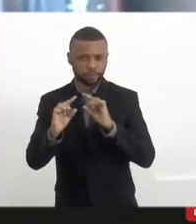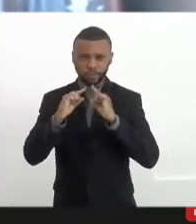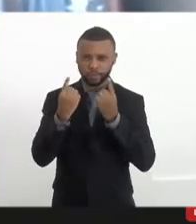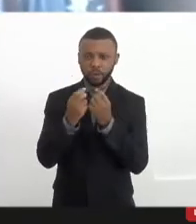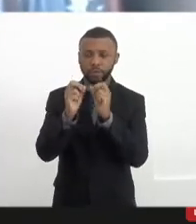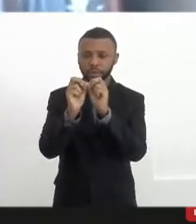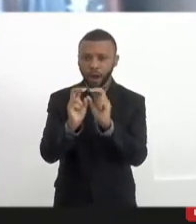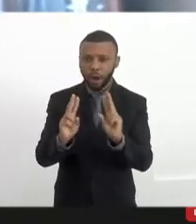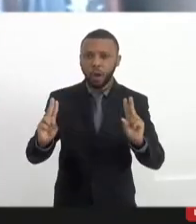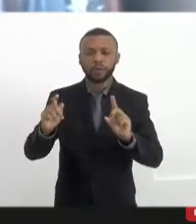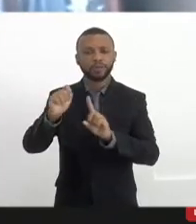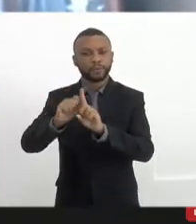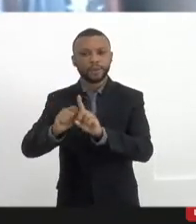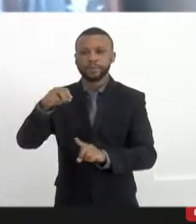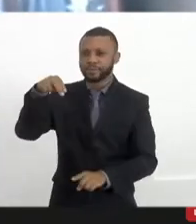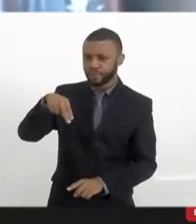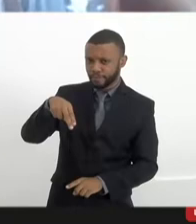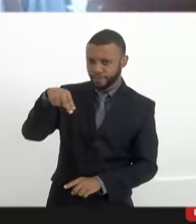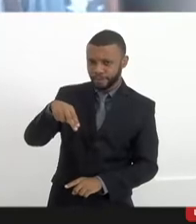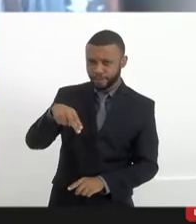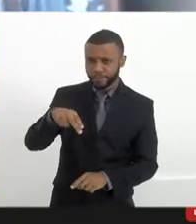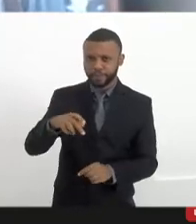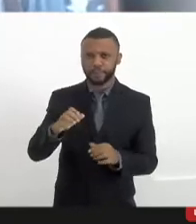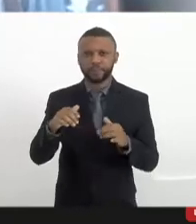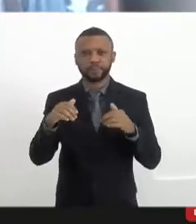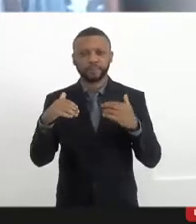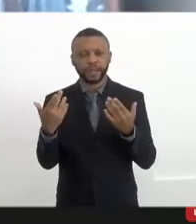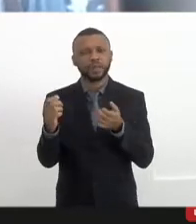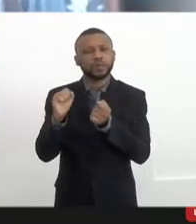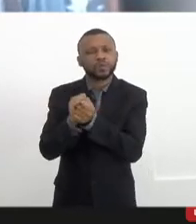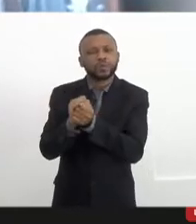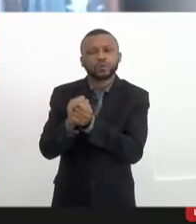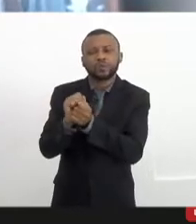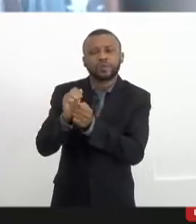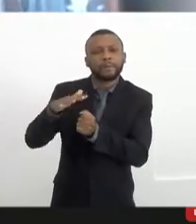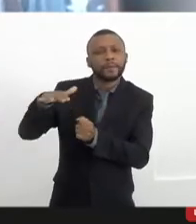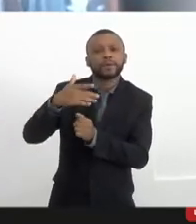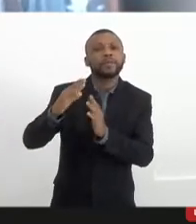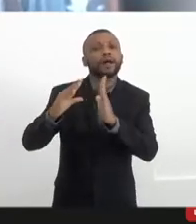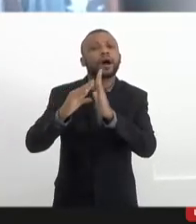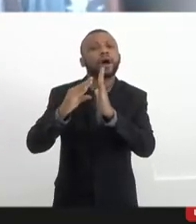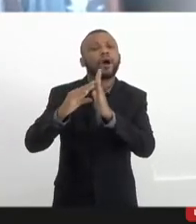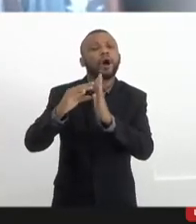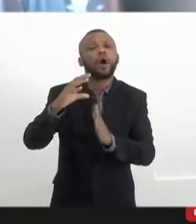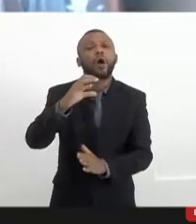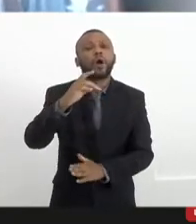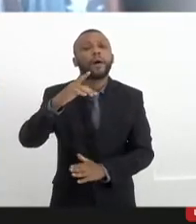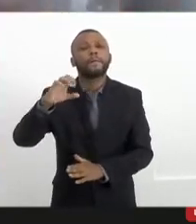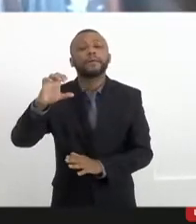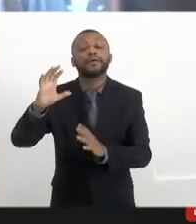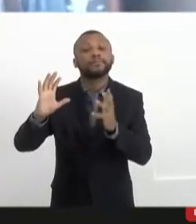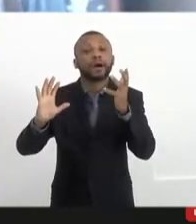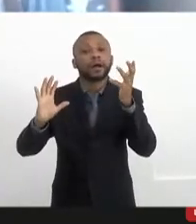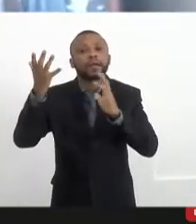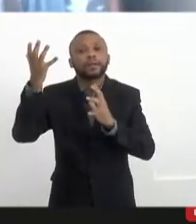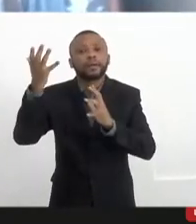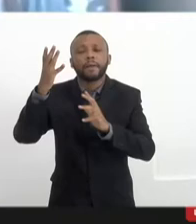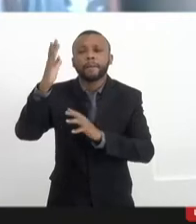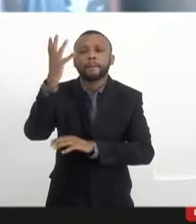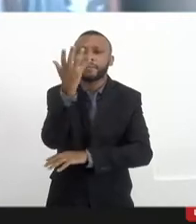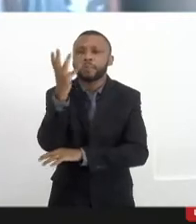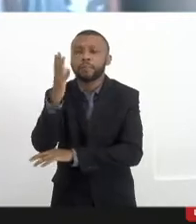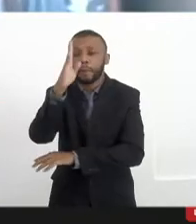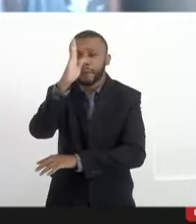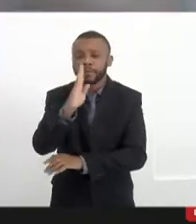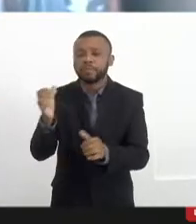ONU de novembro e com o pessoal da COP a questão climática. O Brasil perdeu o rumo